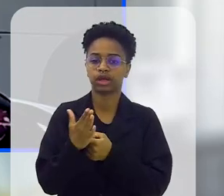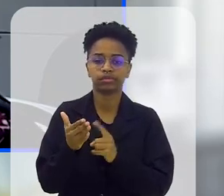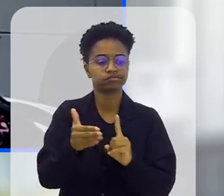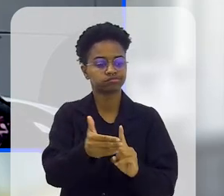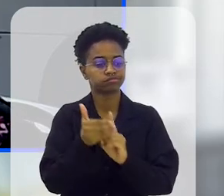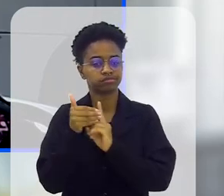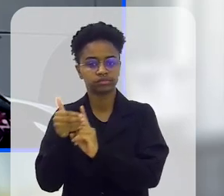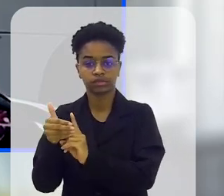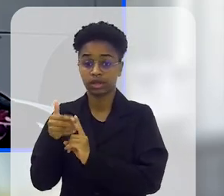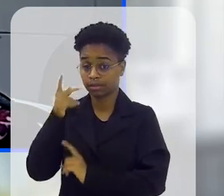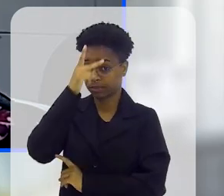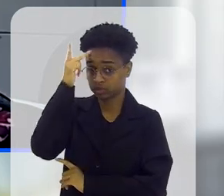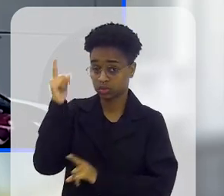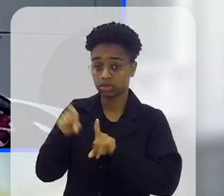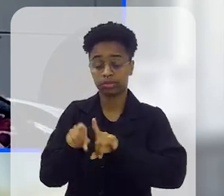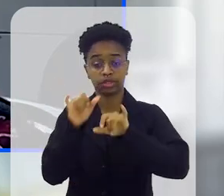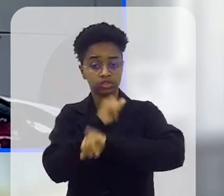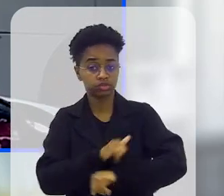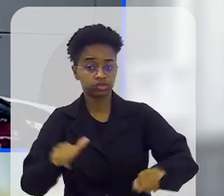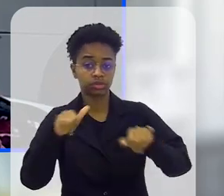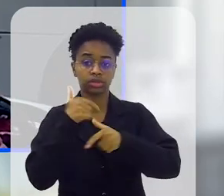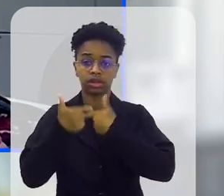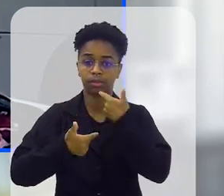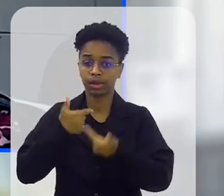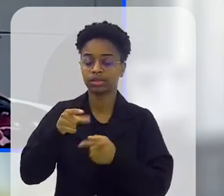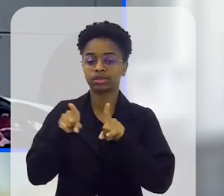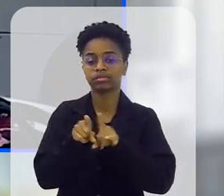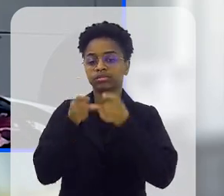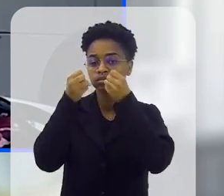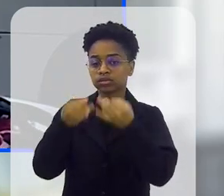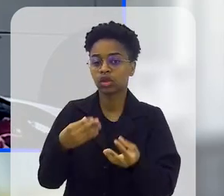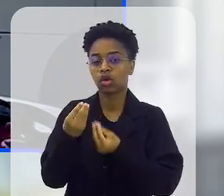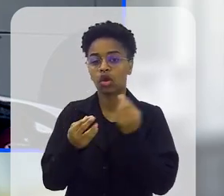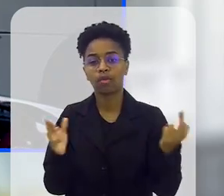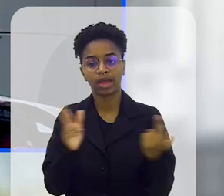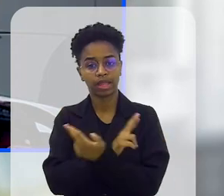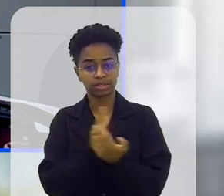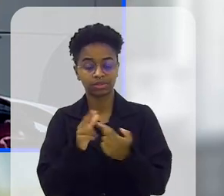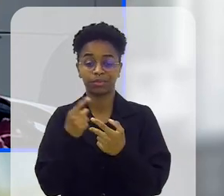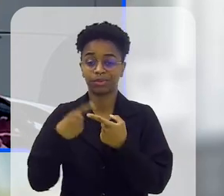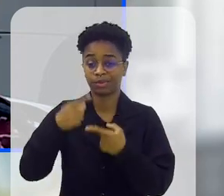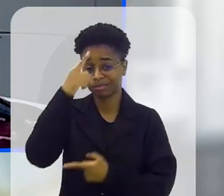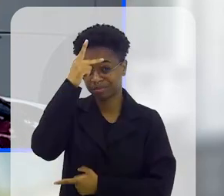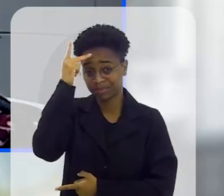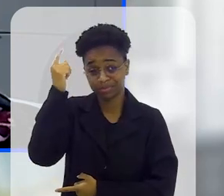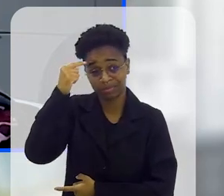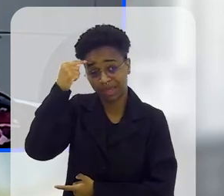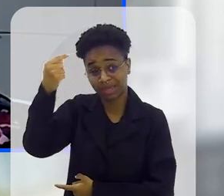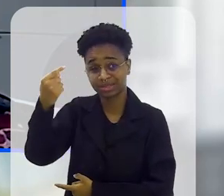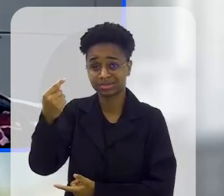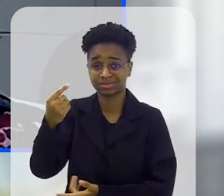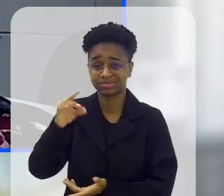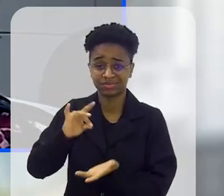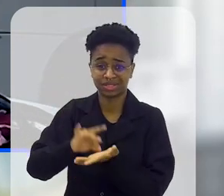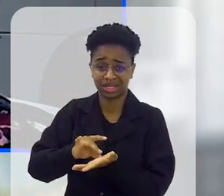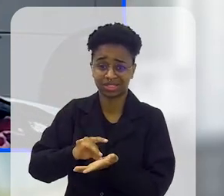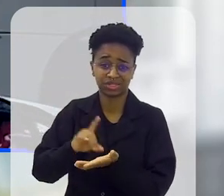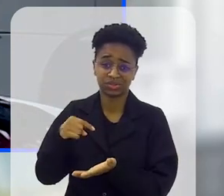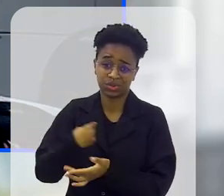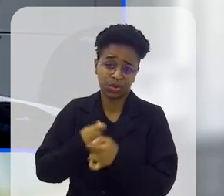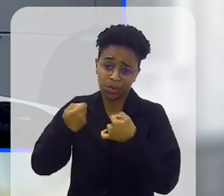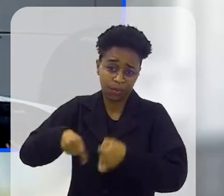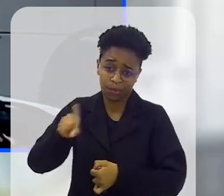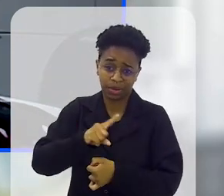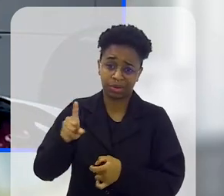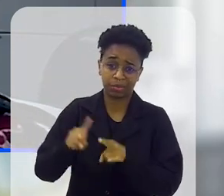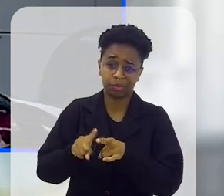receber as pessoas, divulgar o nosso trabalho, explicar essa relação com o McDonald's que as pessoas ainda acham, que nós não